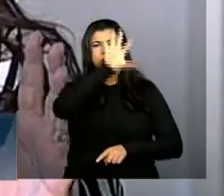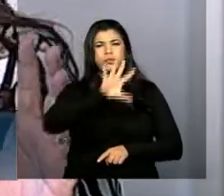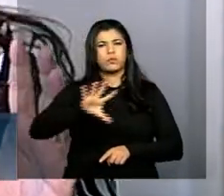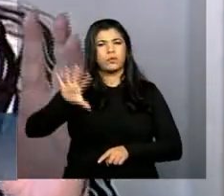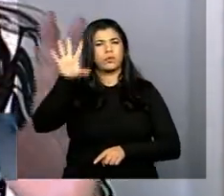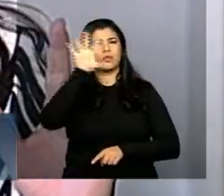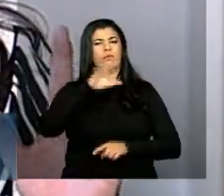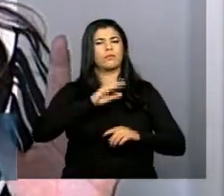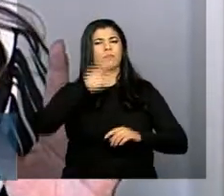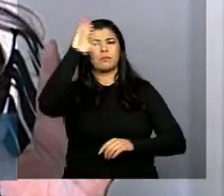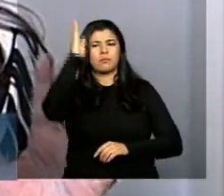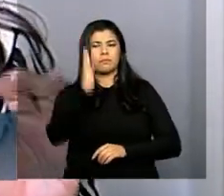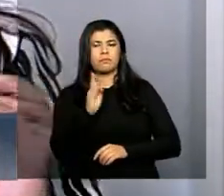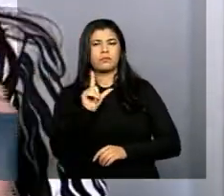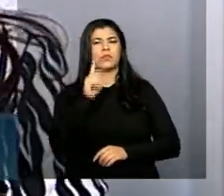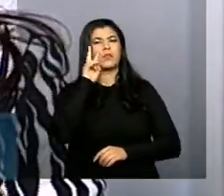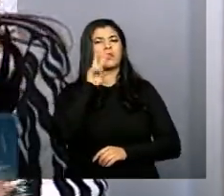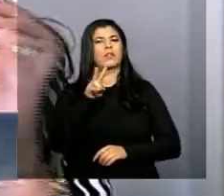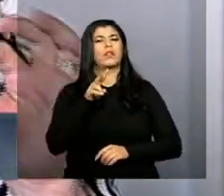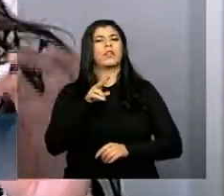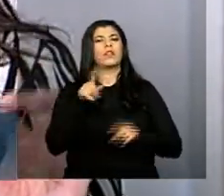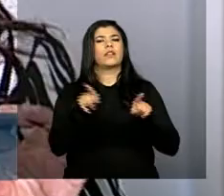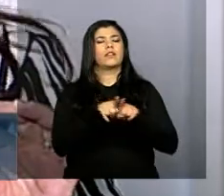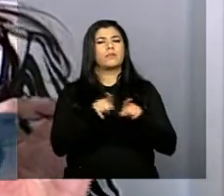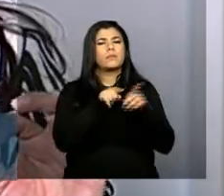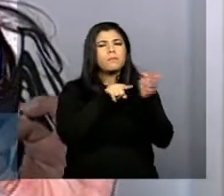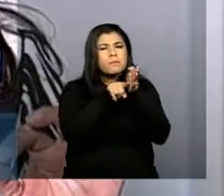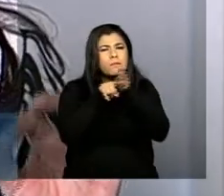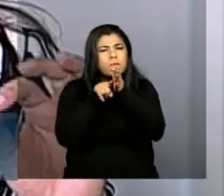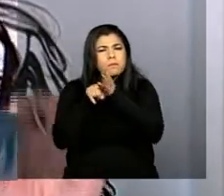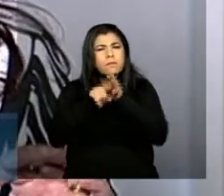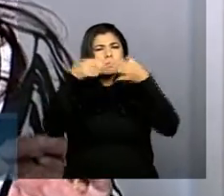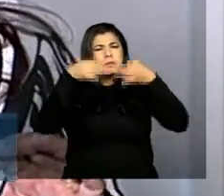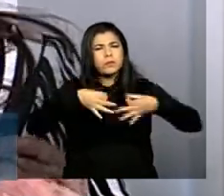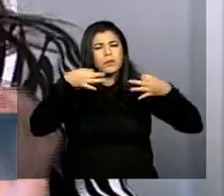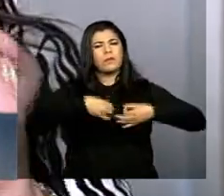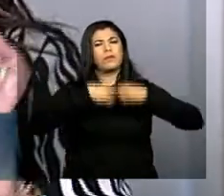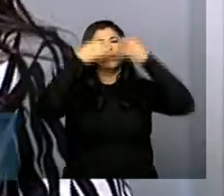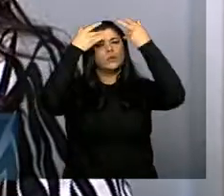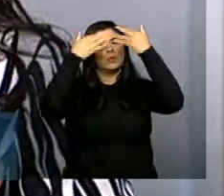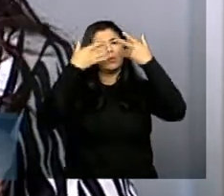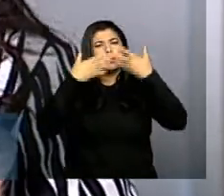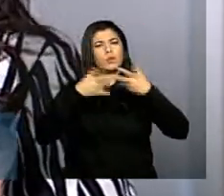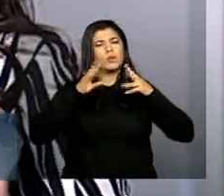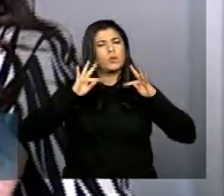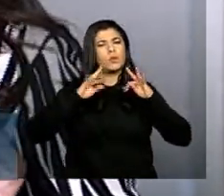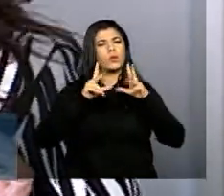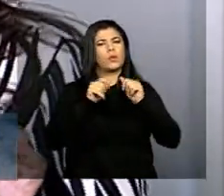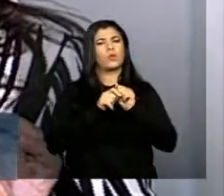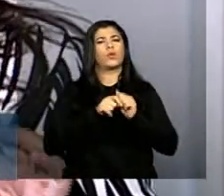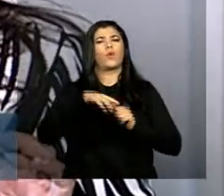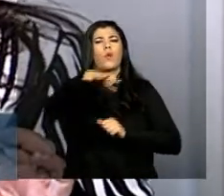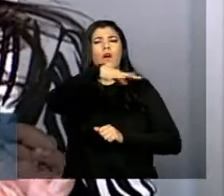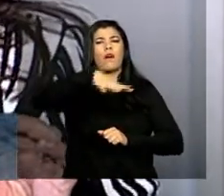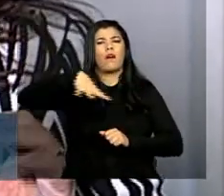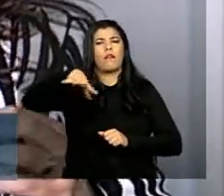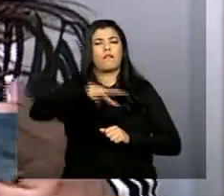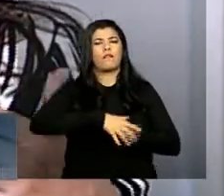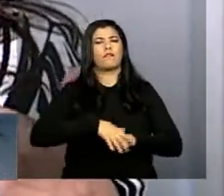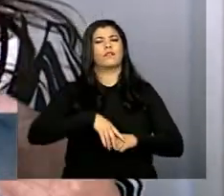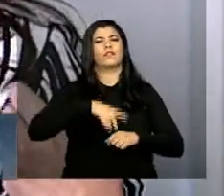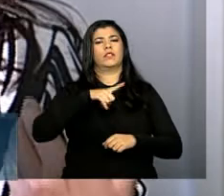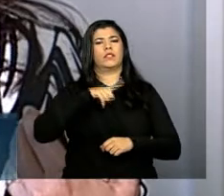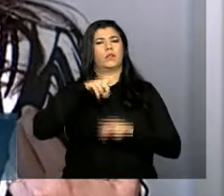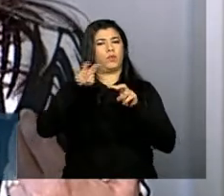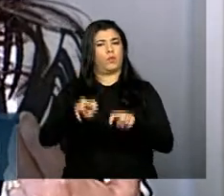aliás, mais do que uma radiografia, nós vamos ter uma tomografia computadorizada em detalhes de todas as propriedades rurais do país e